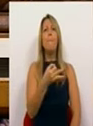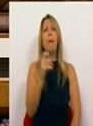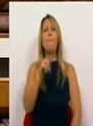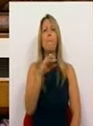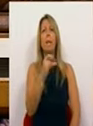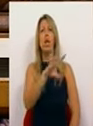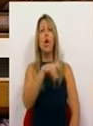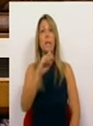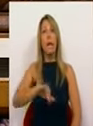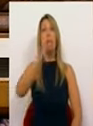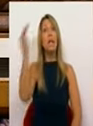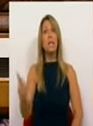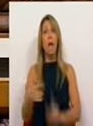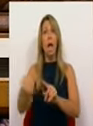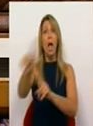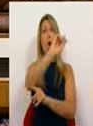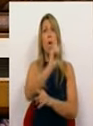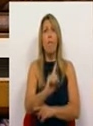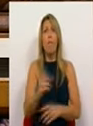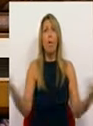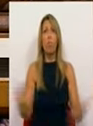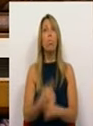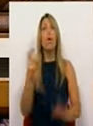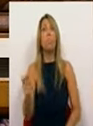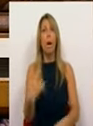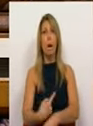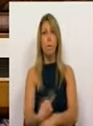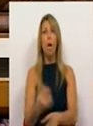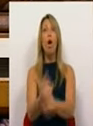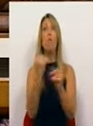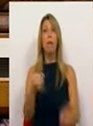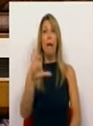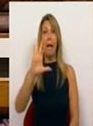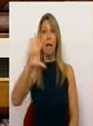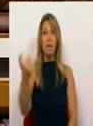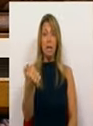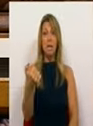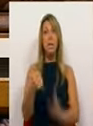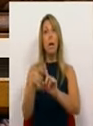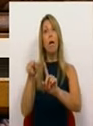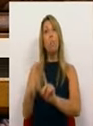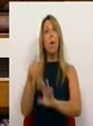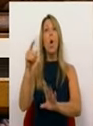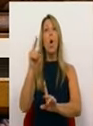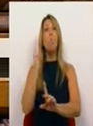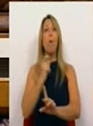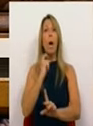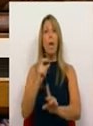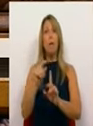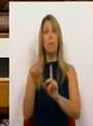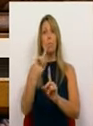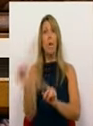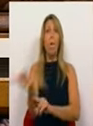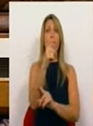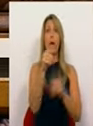acionado? Por que razão o H15 estacionado em Pombal e disponível não foi ativado para o incêndio de